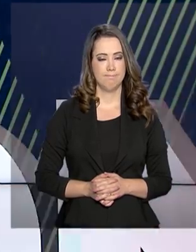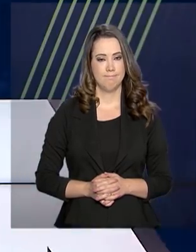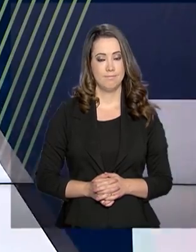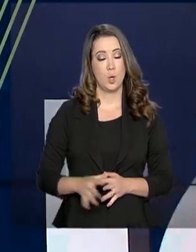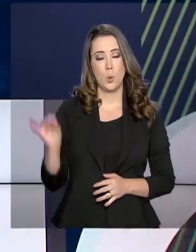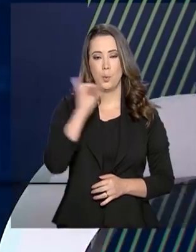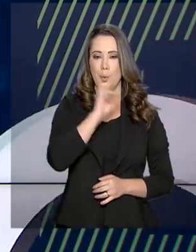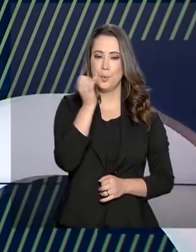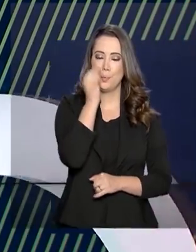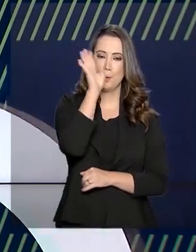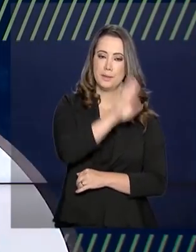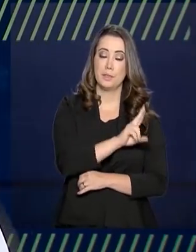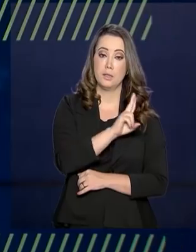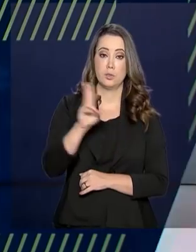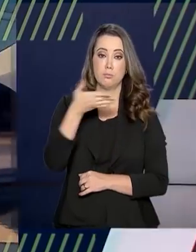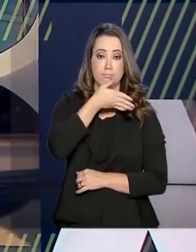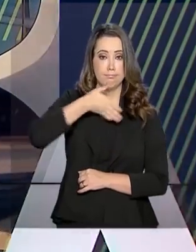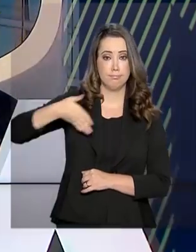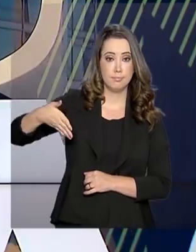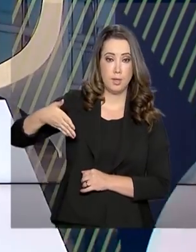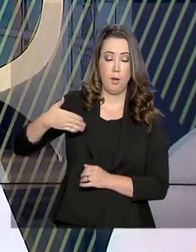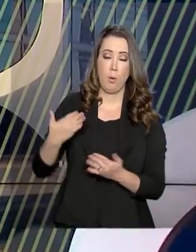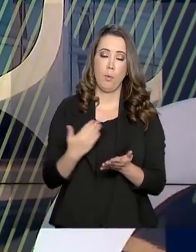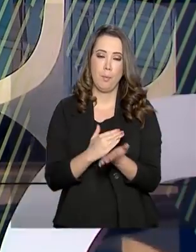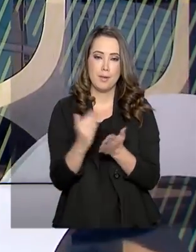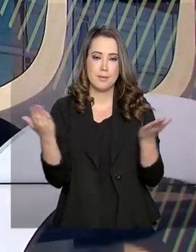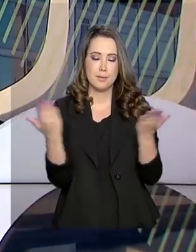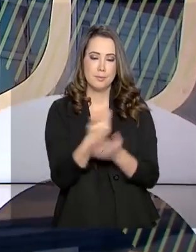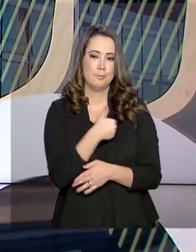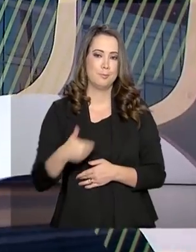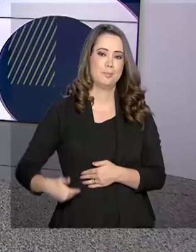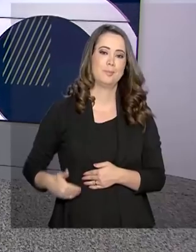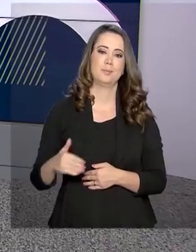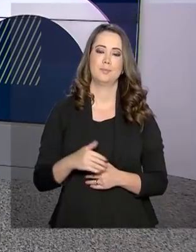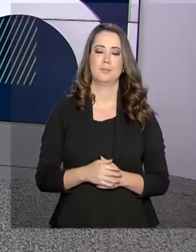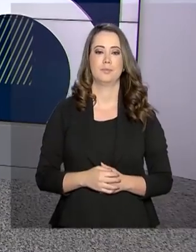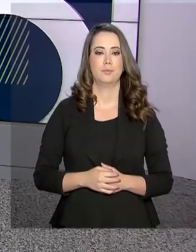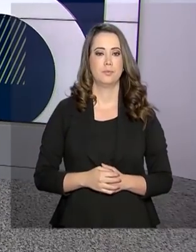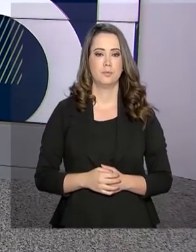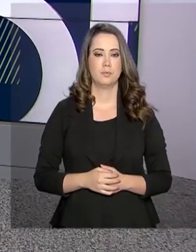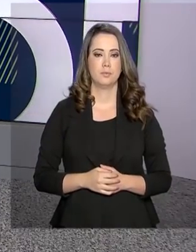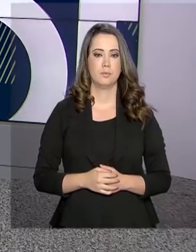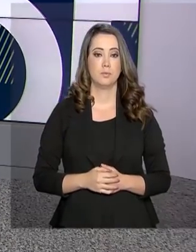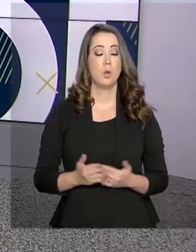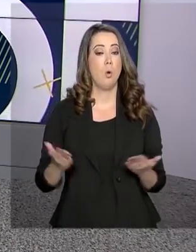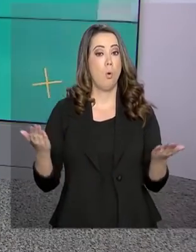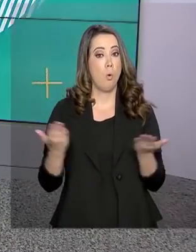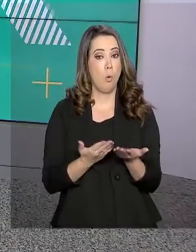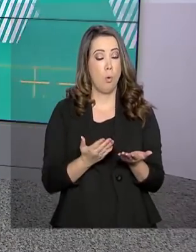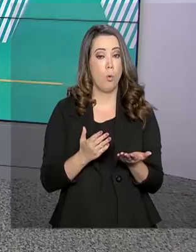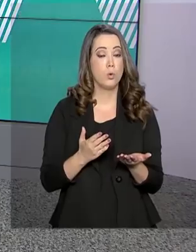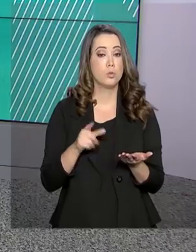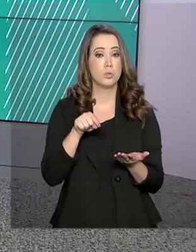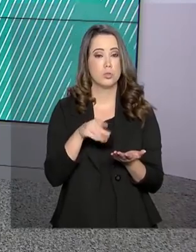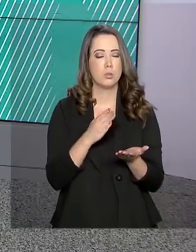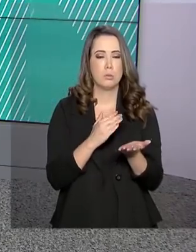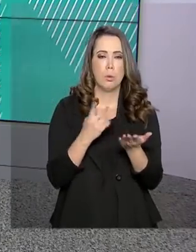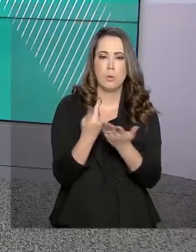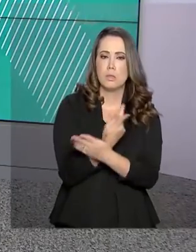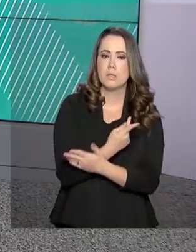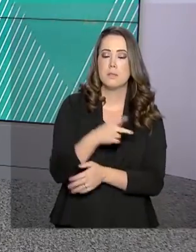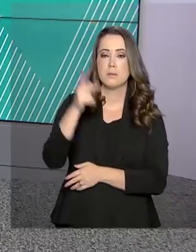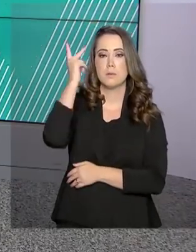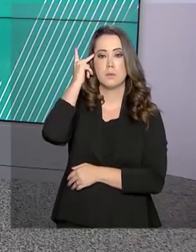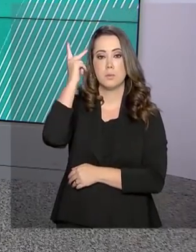Olá, boa tarde. Eu sou o Roberto Camargo e está no ar o Governo Agora. Começou hoje em Ribeirão Preto, interior de São